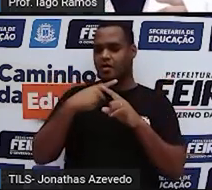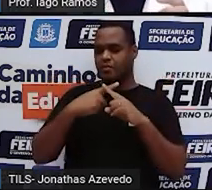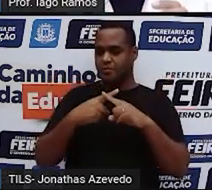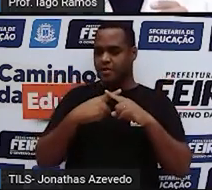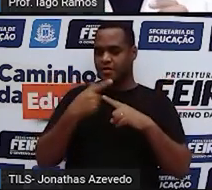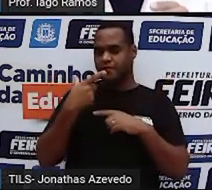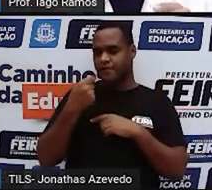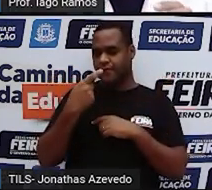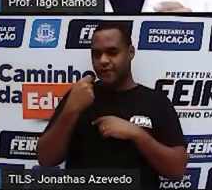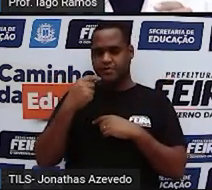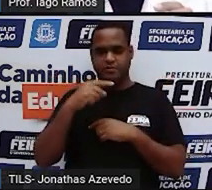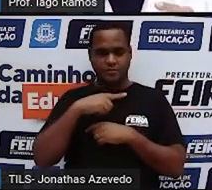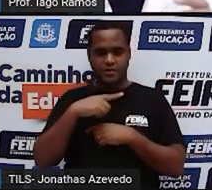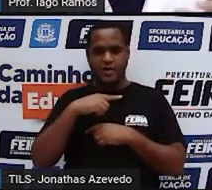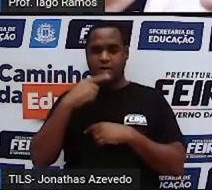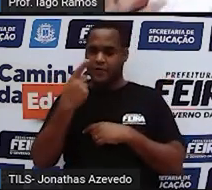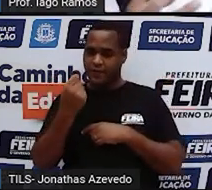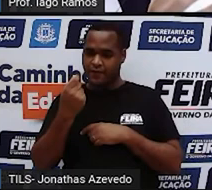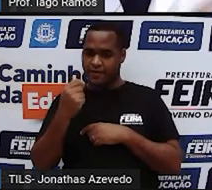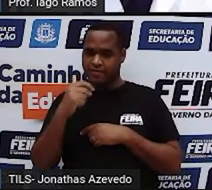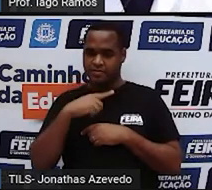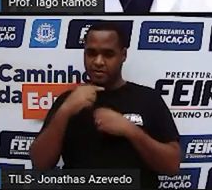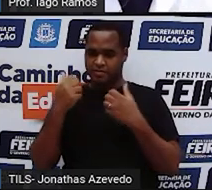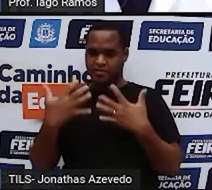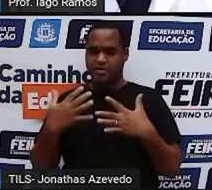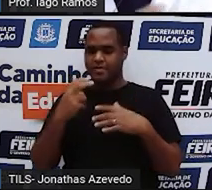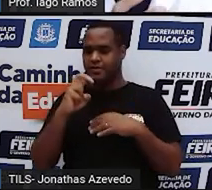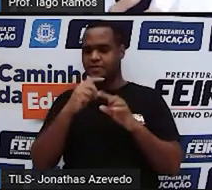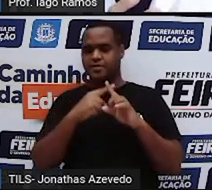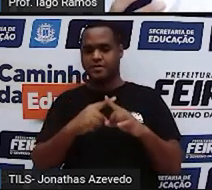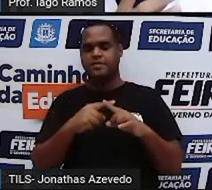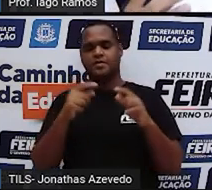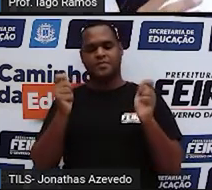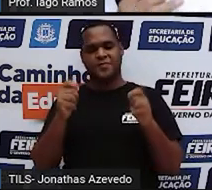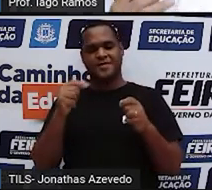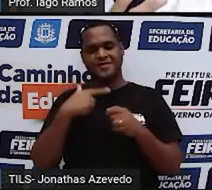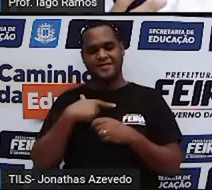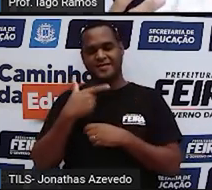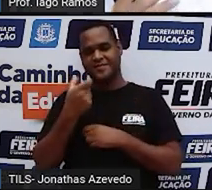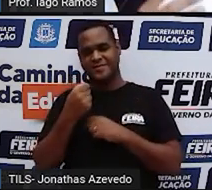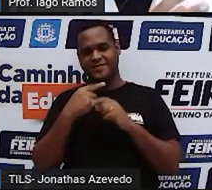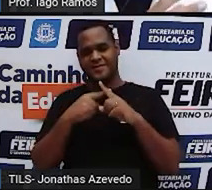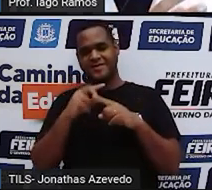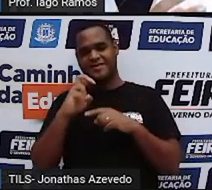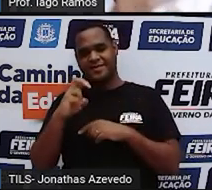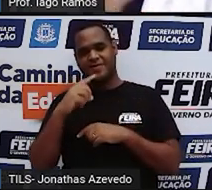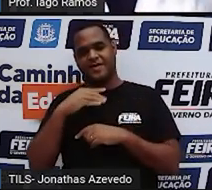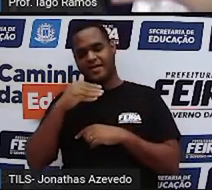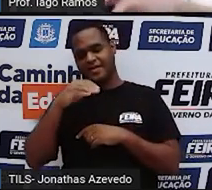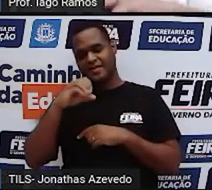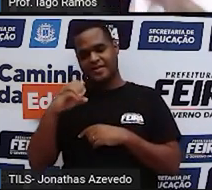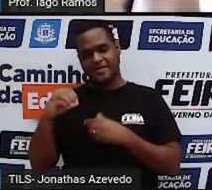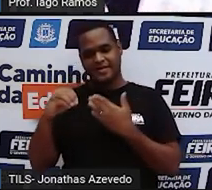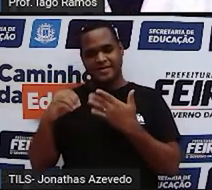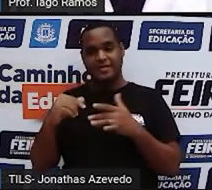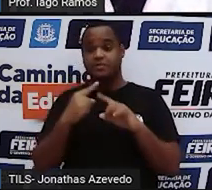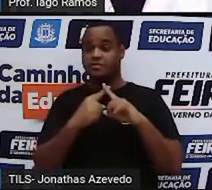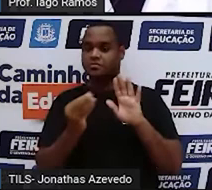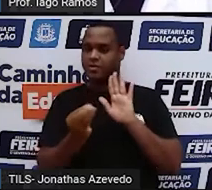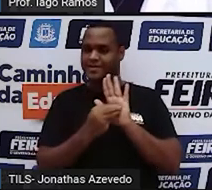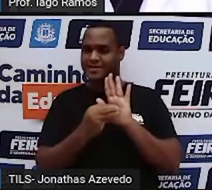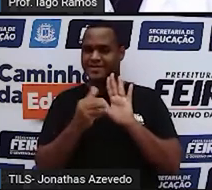ali fora, aquele 20 de fora multiplica o 5x. É só fazer 20 vezes 5 que dá 100. Coloca o x.